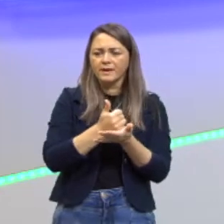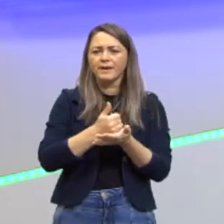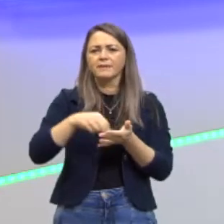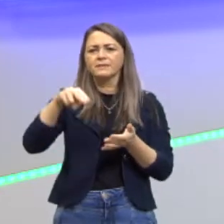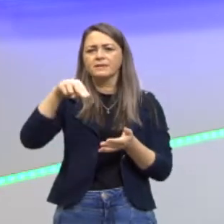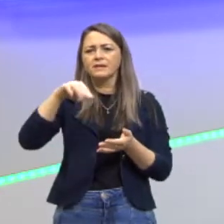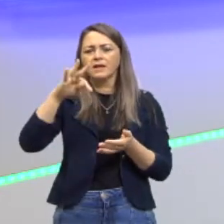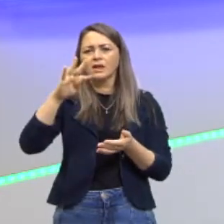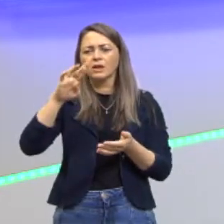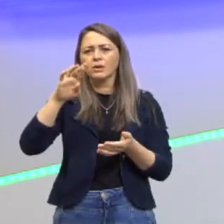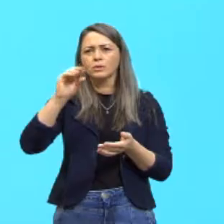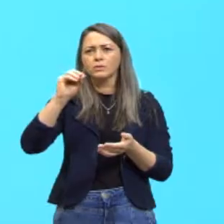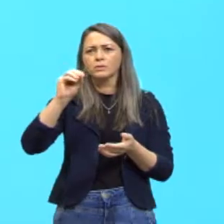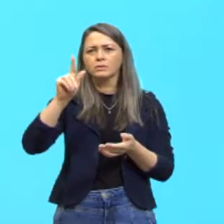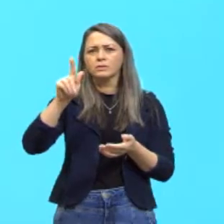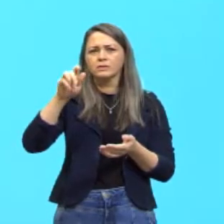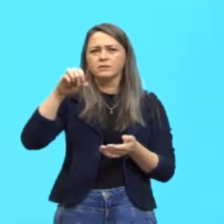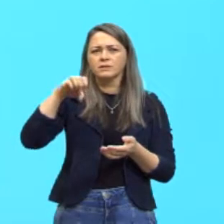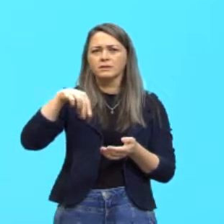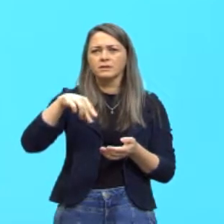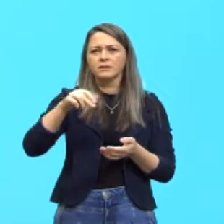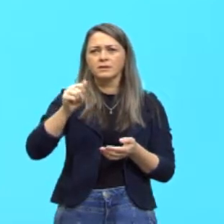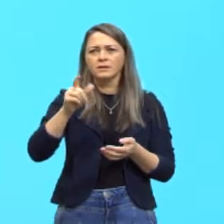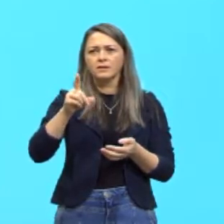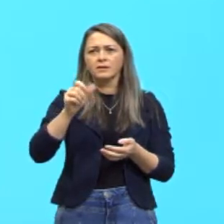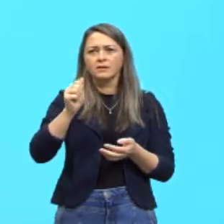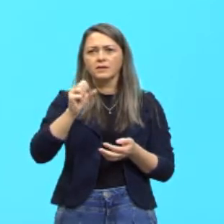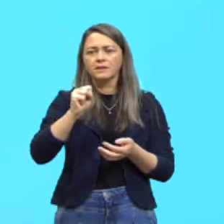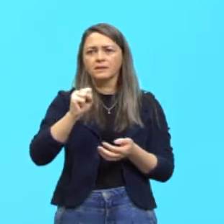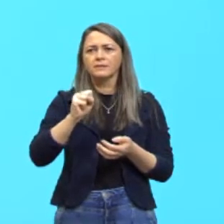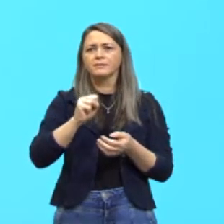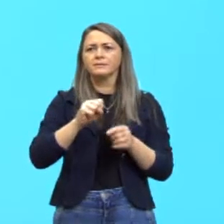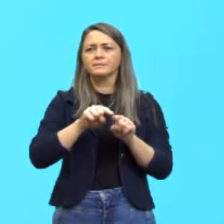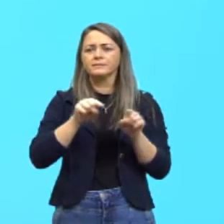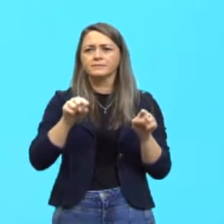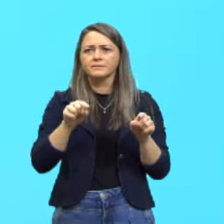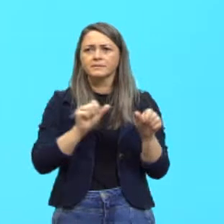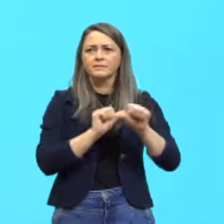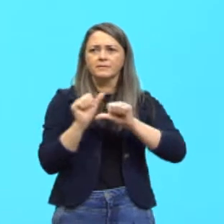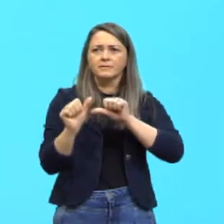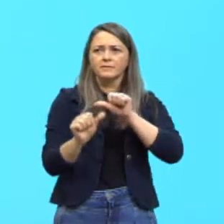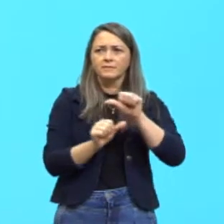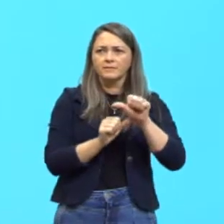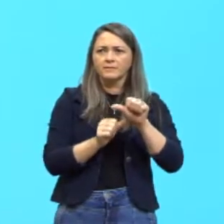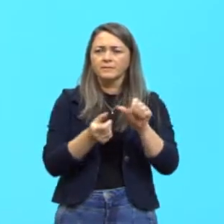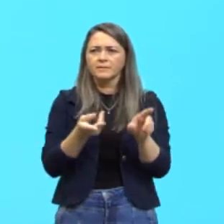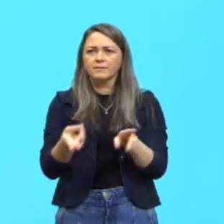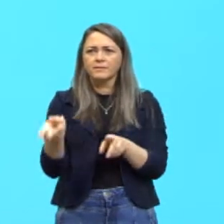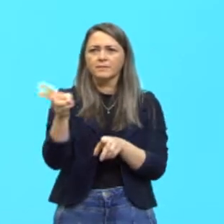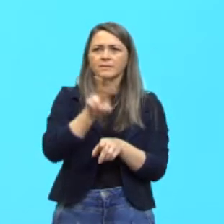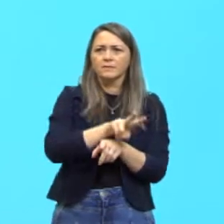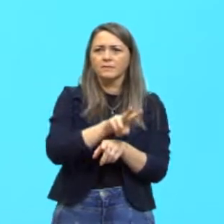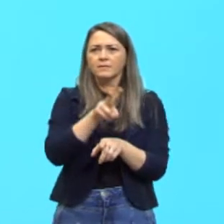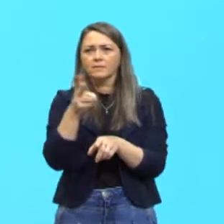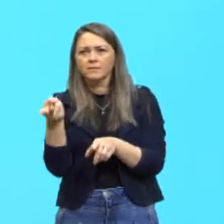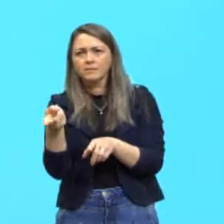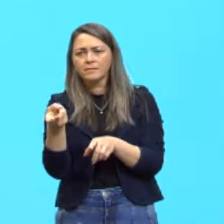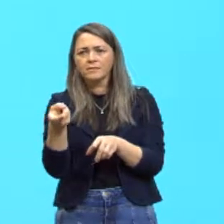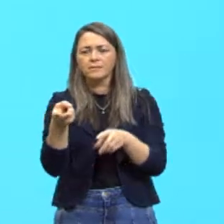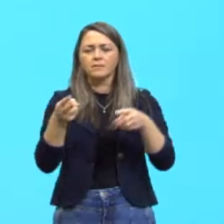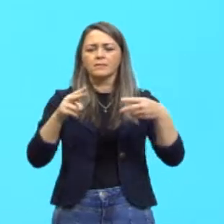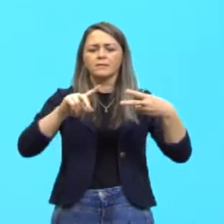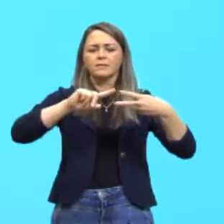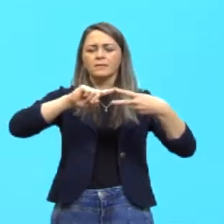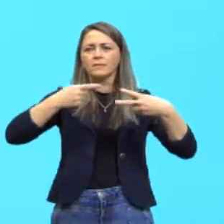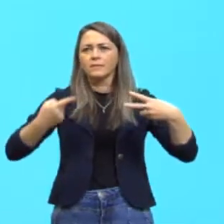Nós vamos ter uma troca da timina pela uracila aqui no RNA, tá?